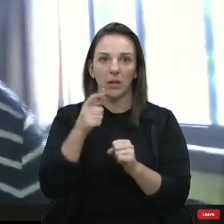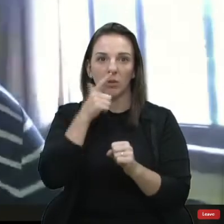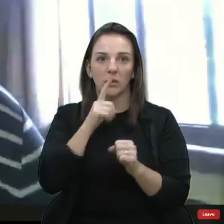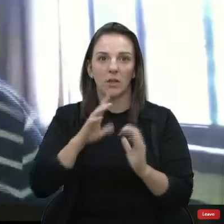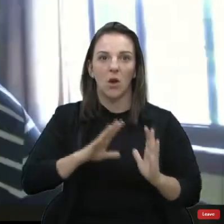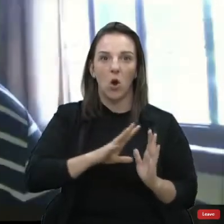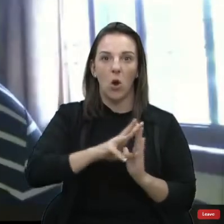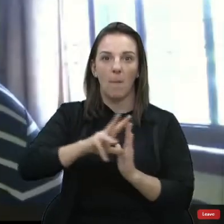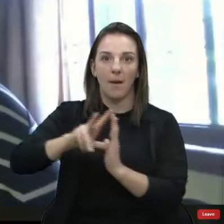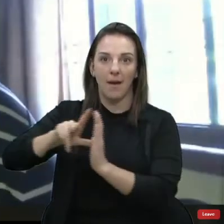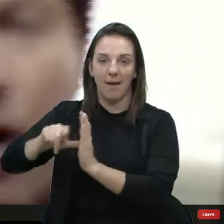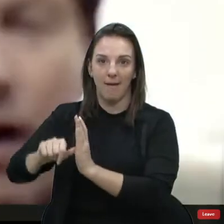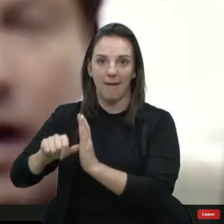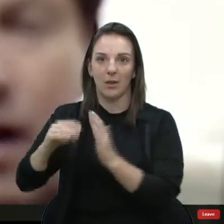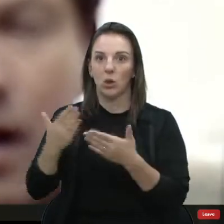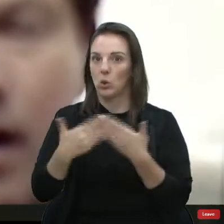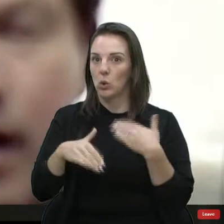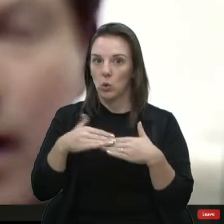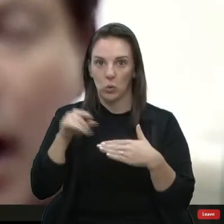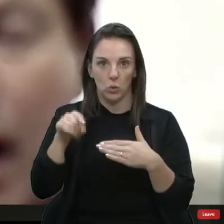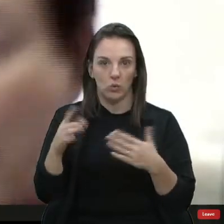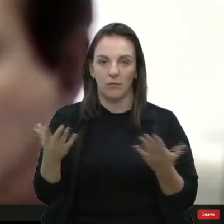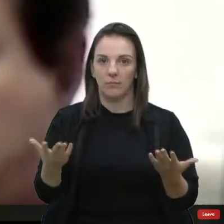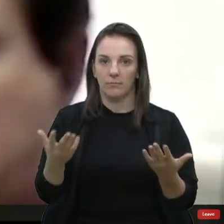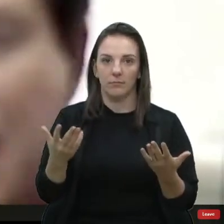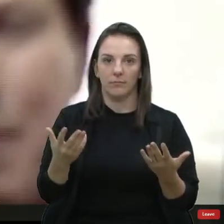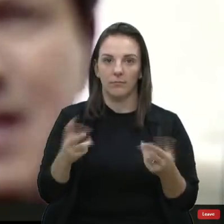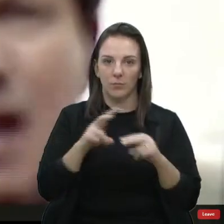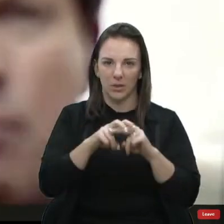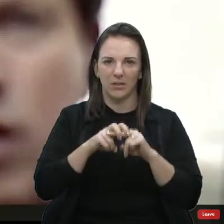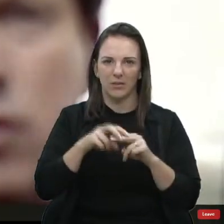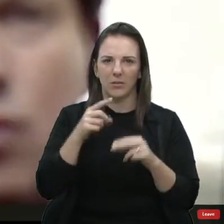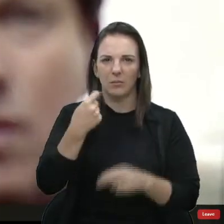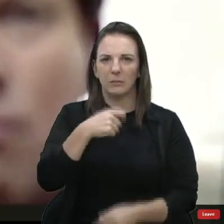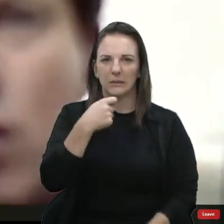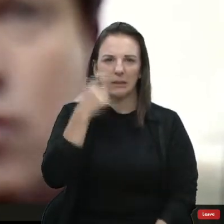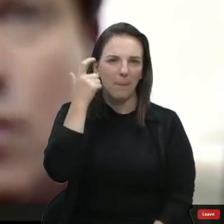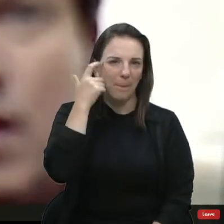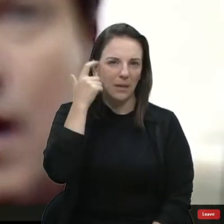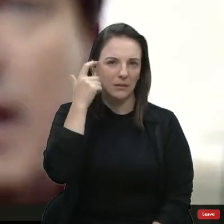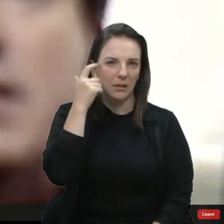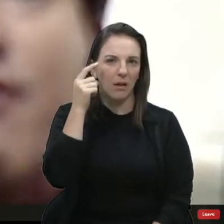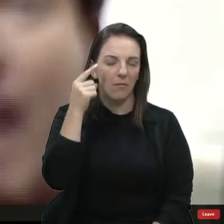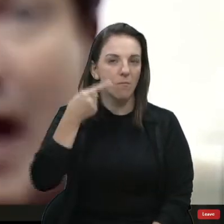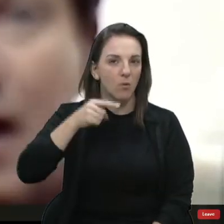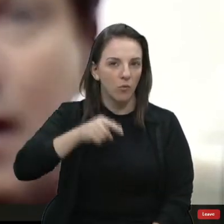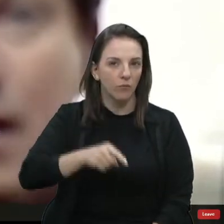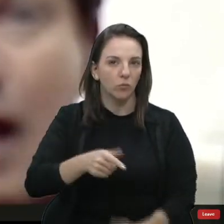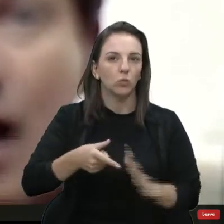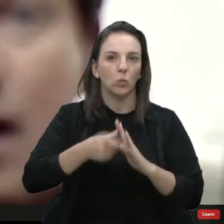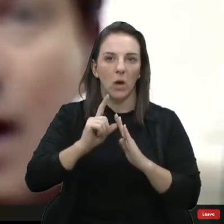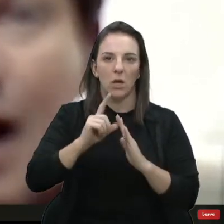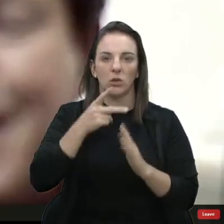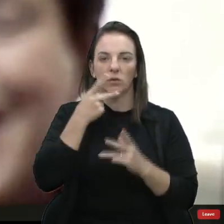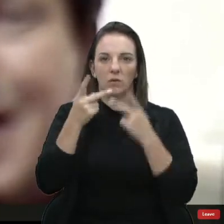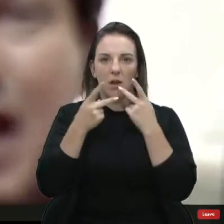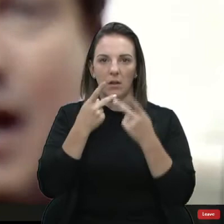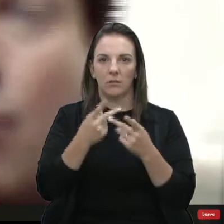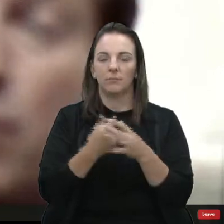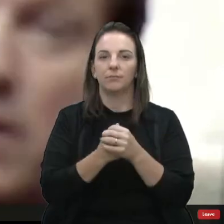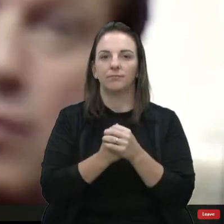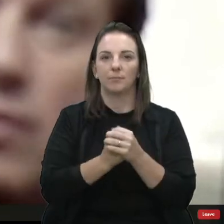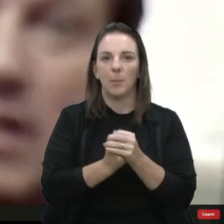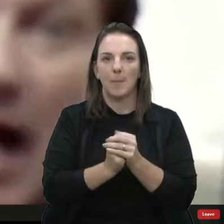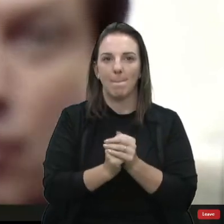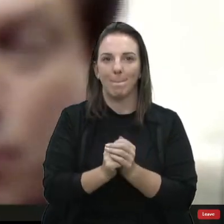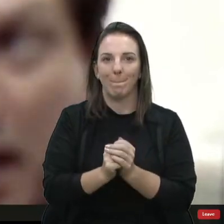Então, a gente tem que pensar muito, muito, antes de falar. A gente tem que,